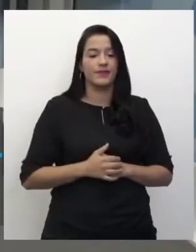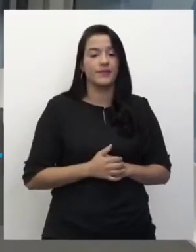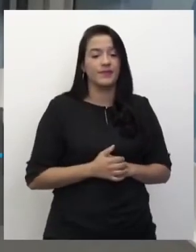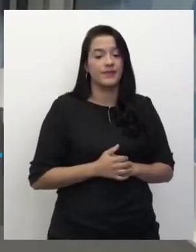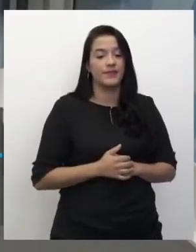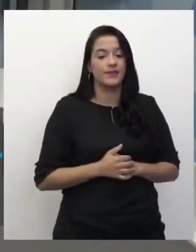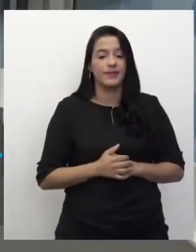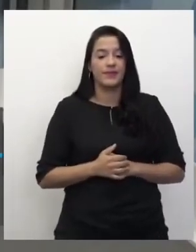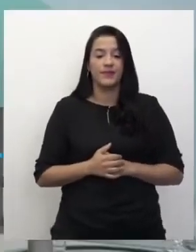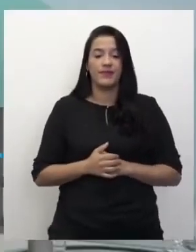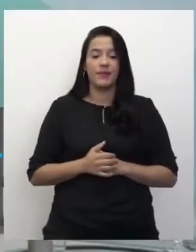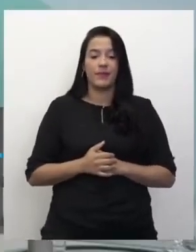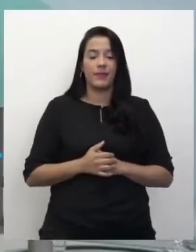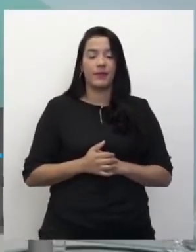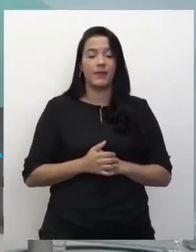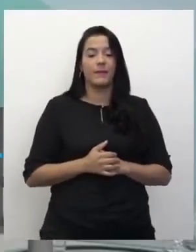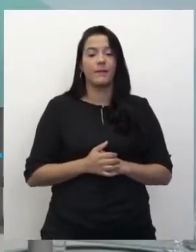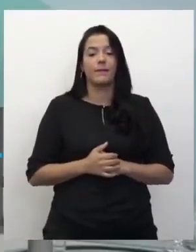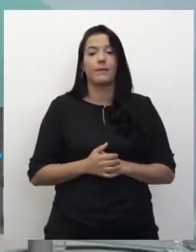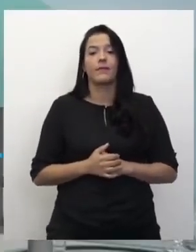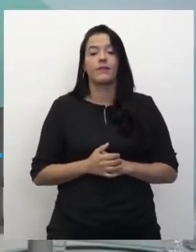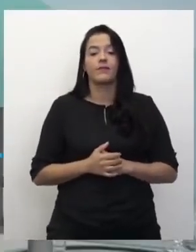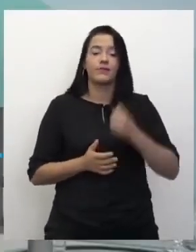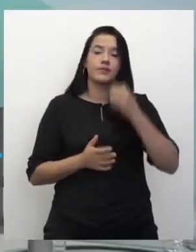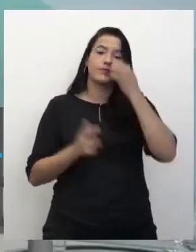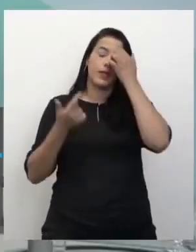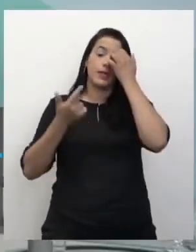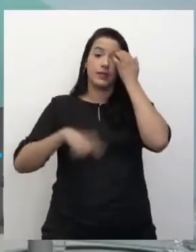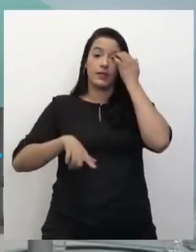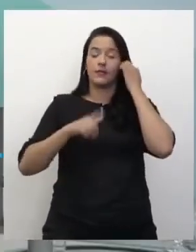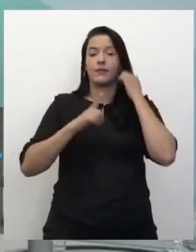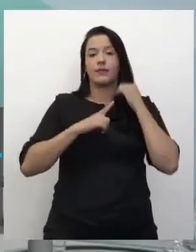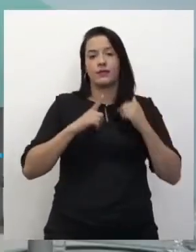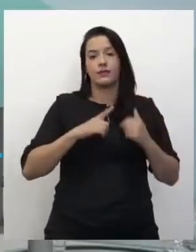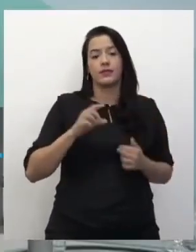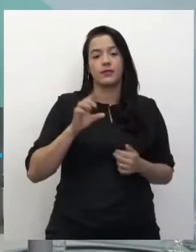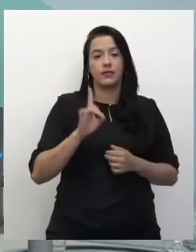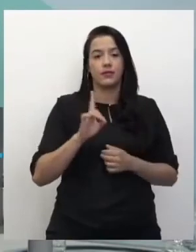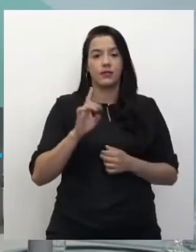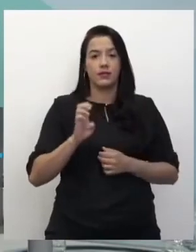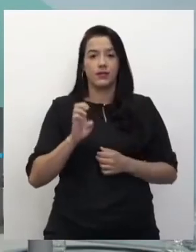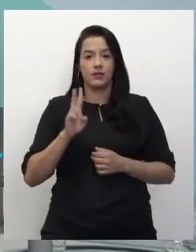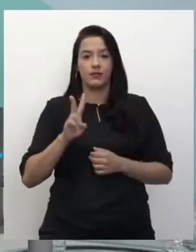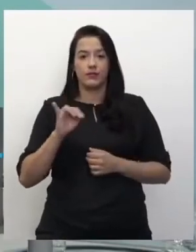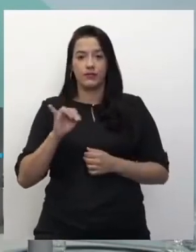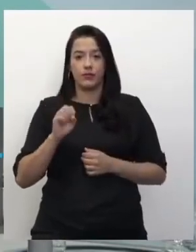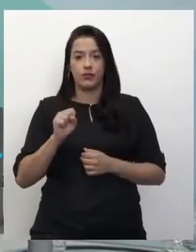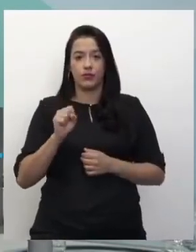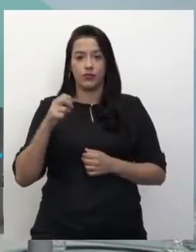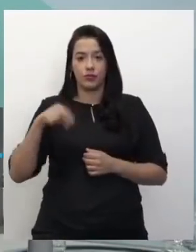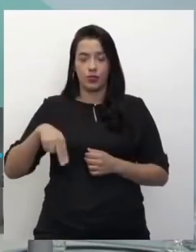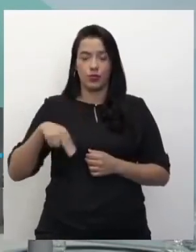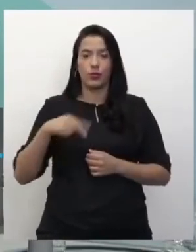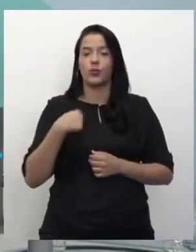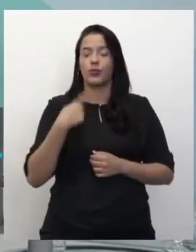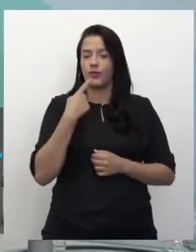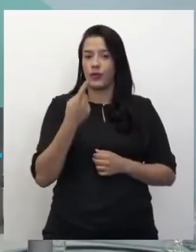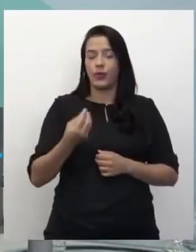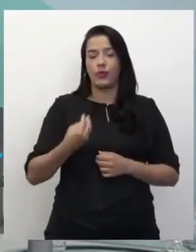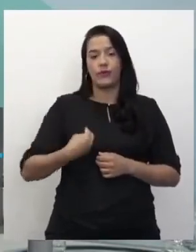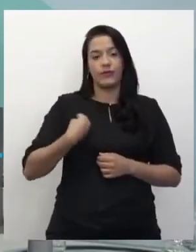passando para você. Vamos lá, então. Então, a gente tem o Davidson colocou a vida,